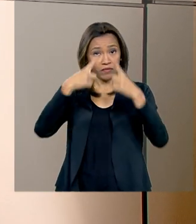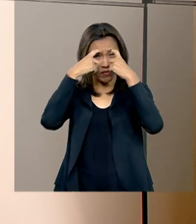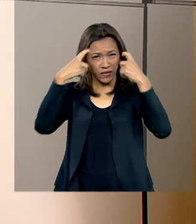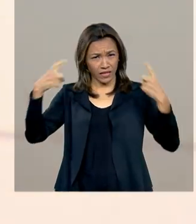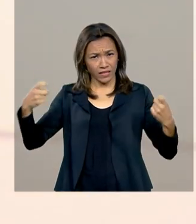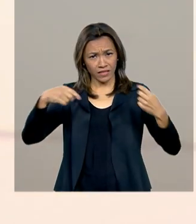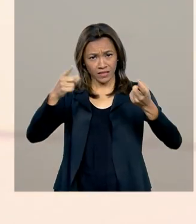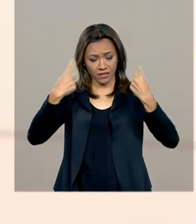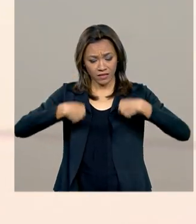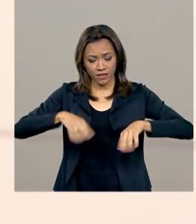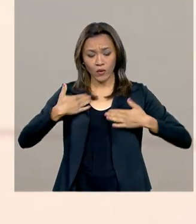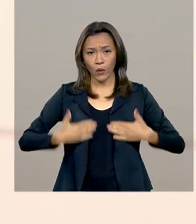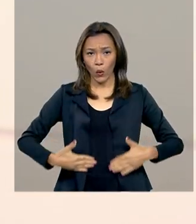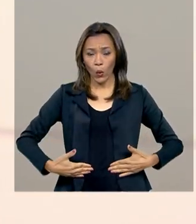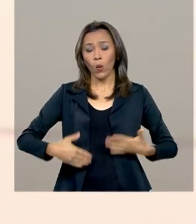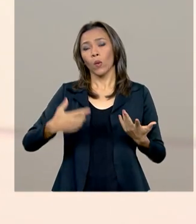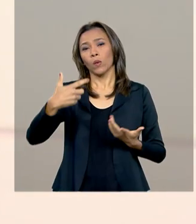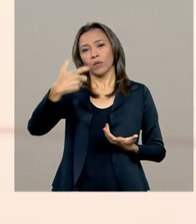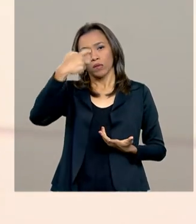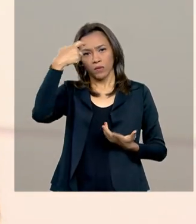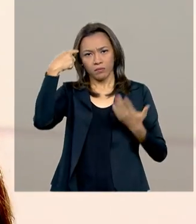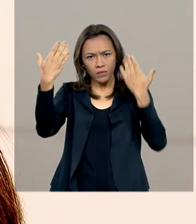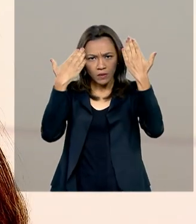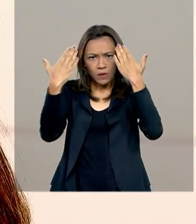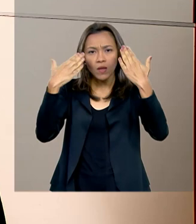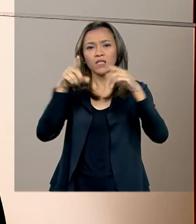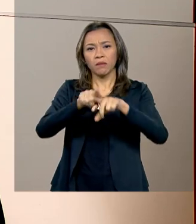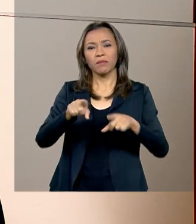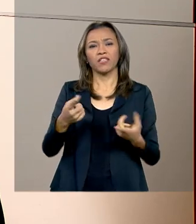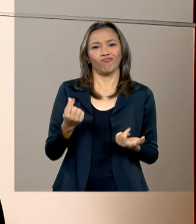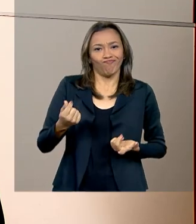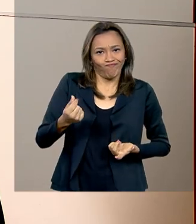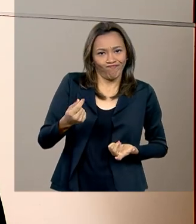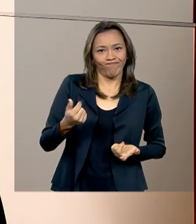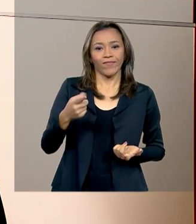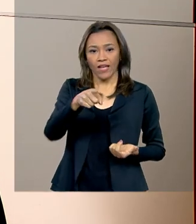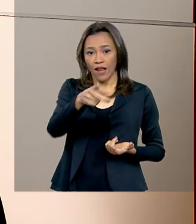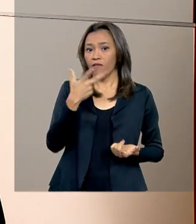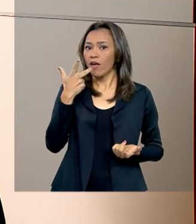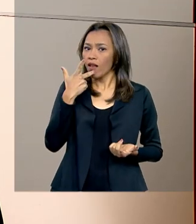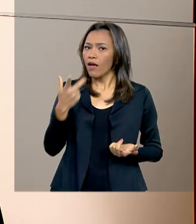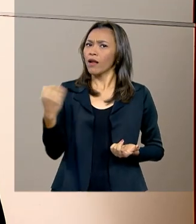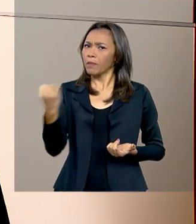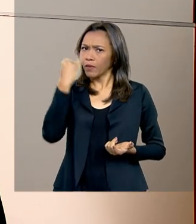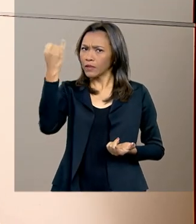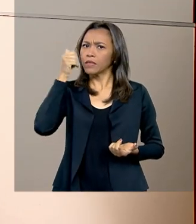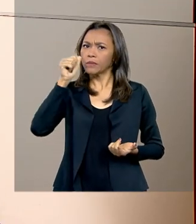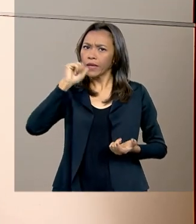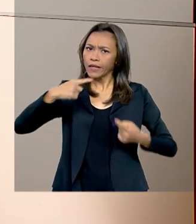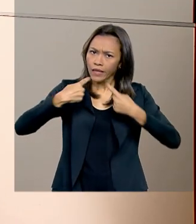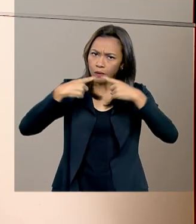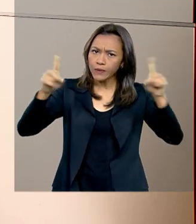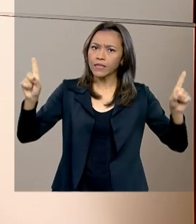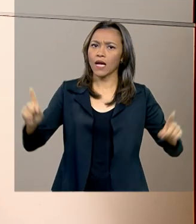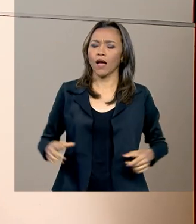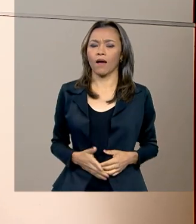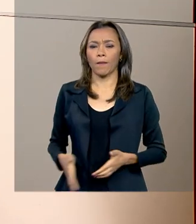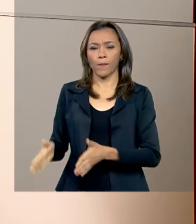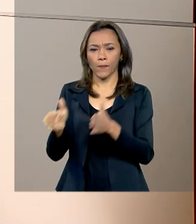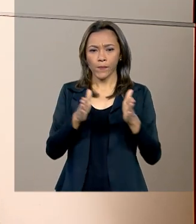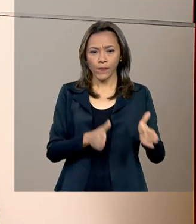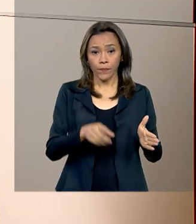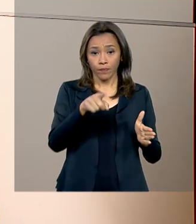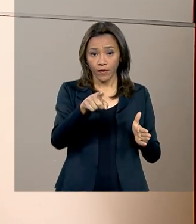psicológica e financeira pelos companheiros. Ela defende a importância das mulheres denunciarem. O recado que eu deixo aqui para as